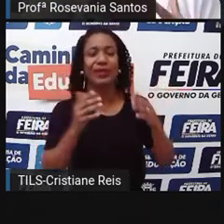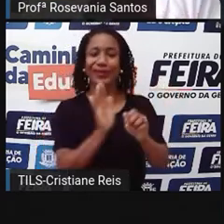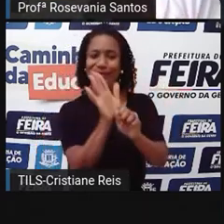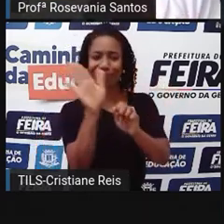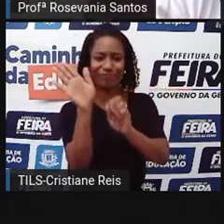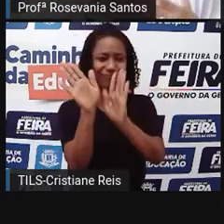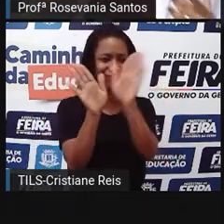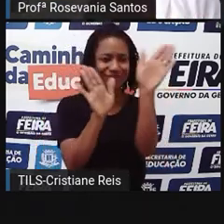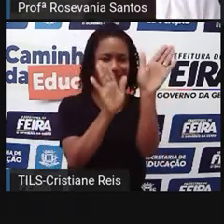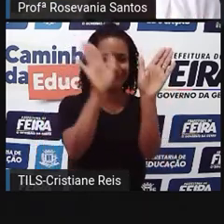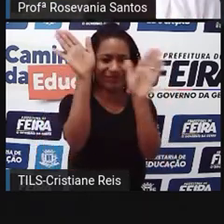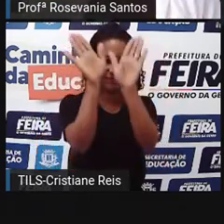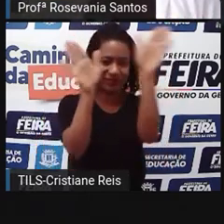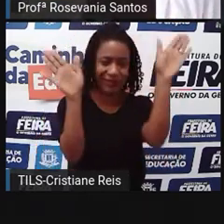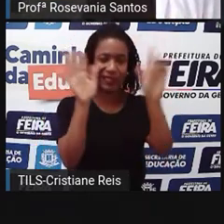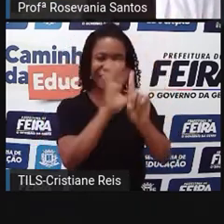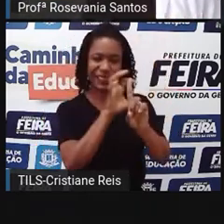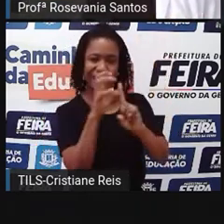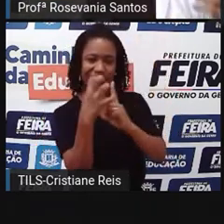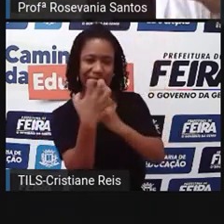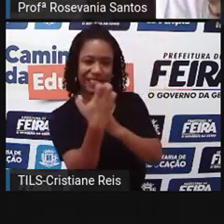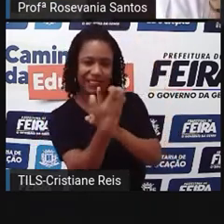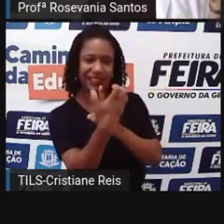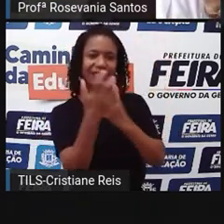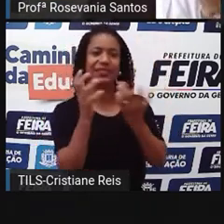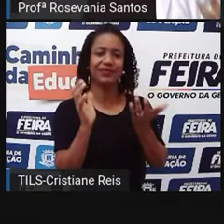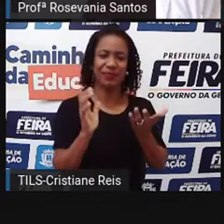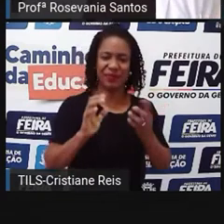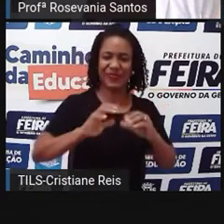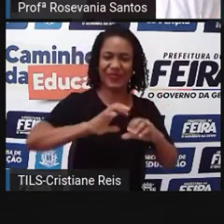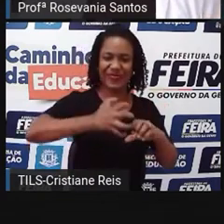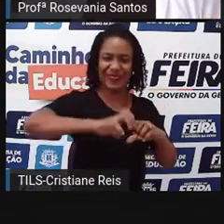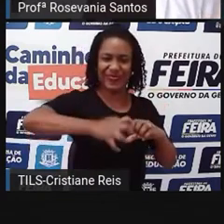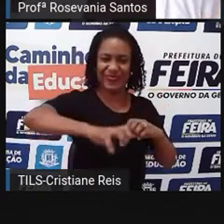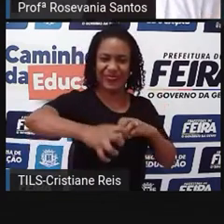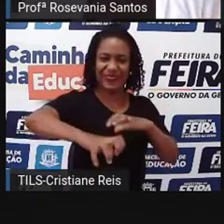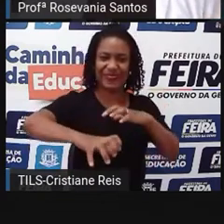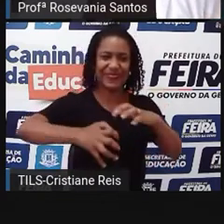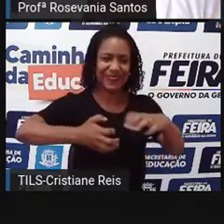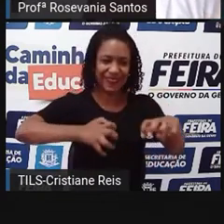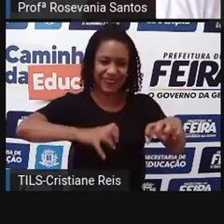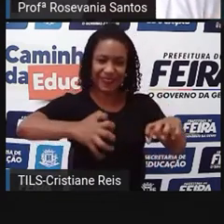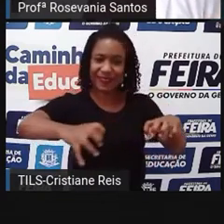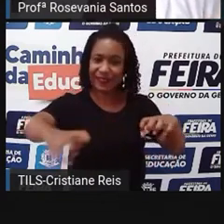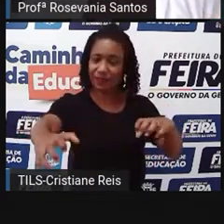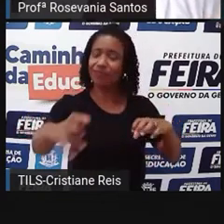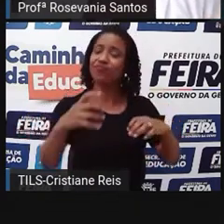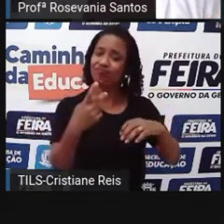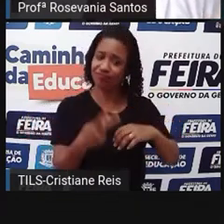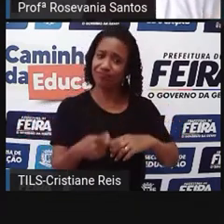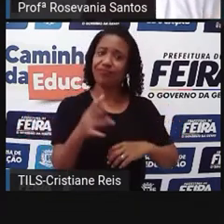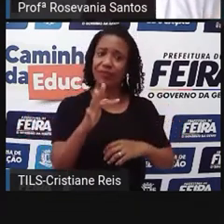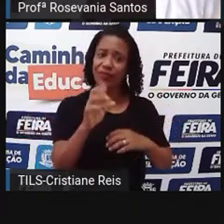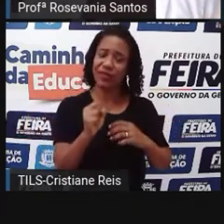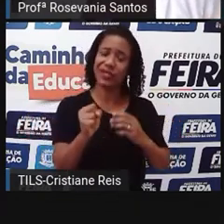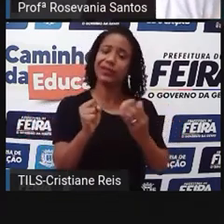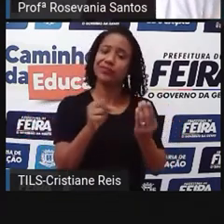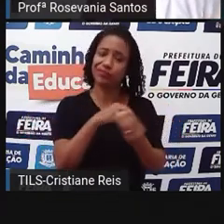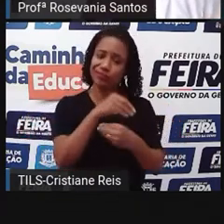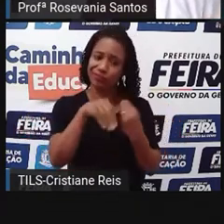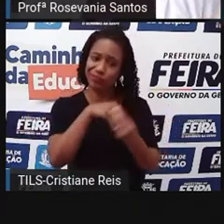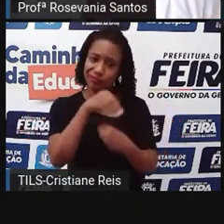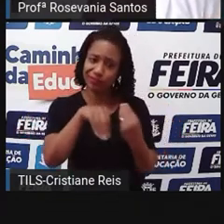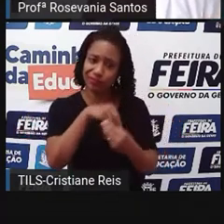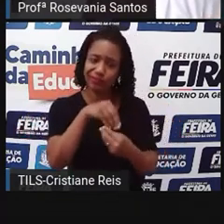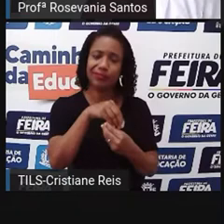cheiro, o mandacaruz, cactos, é aquele terreno pedregoso, atuando bastante. Então, a nossa região tem vários